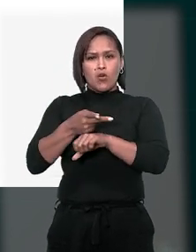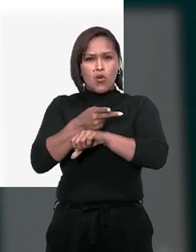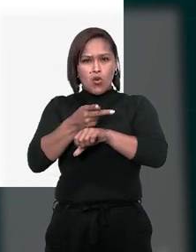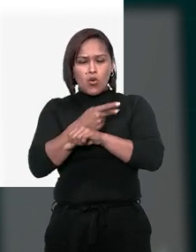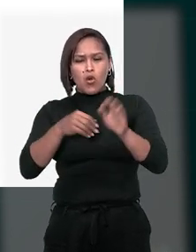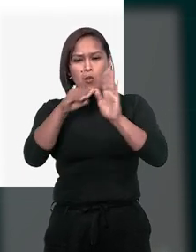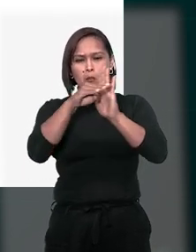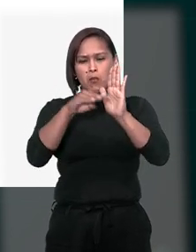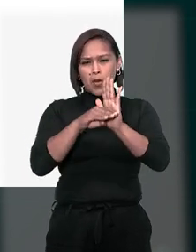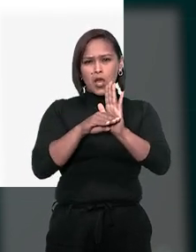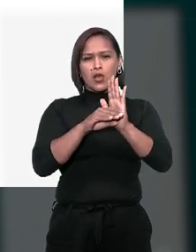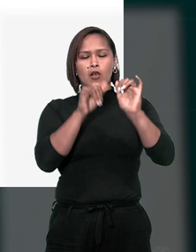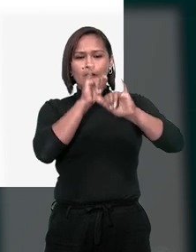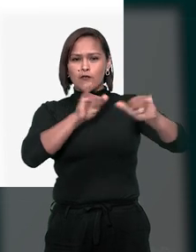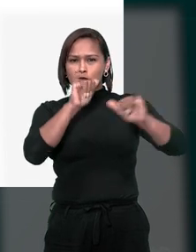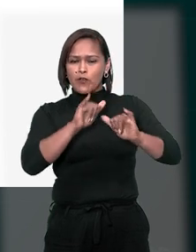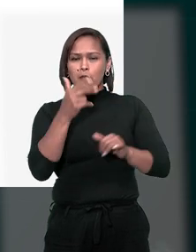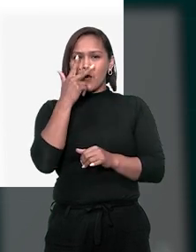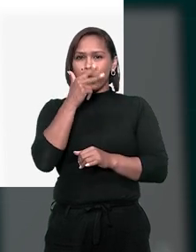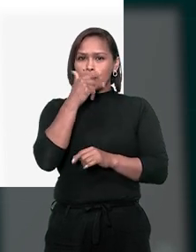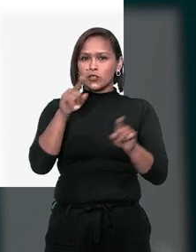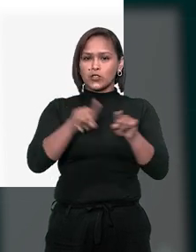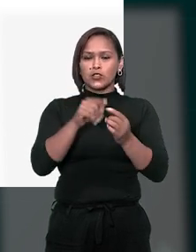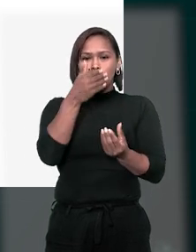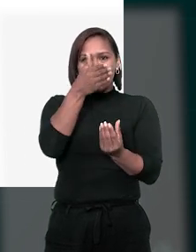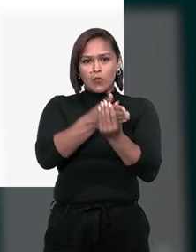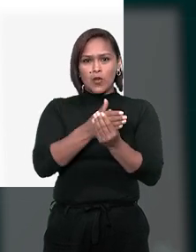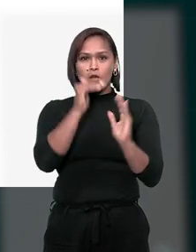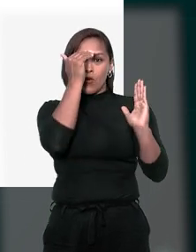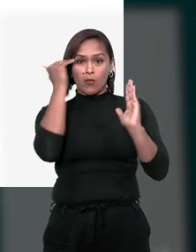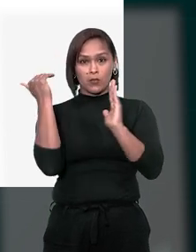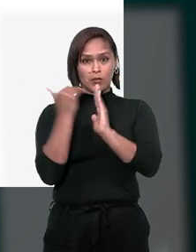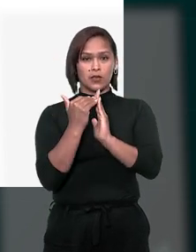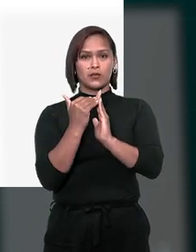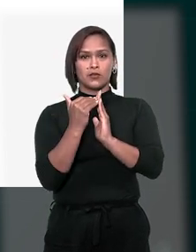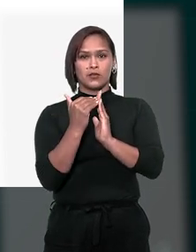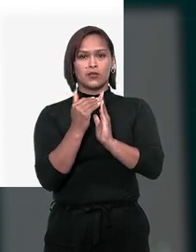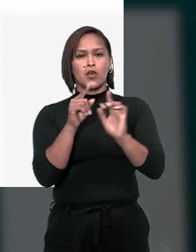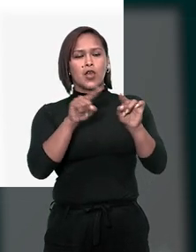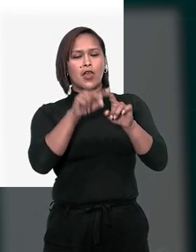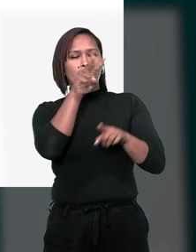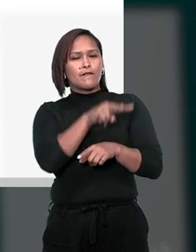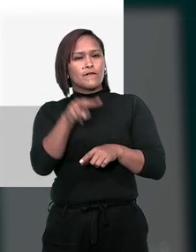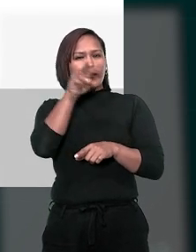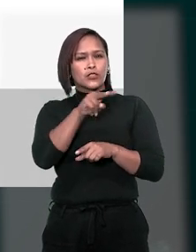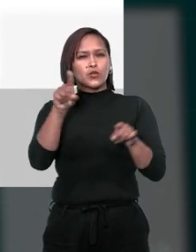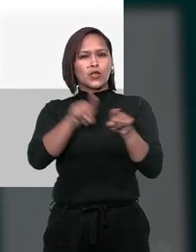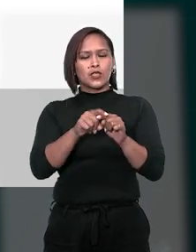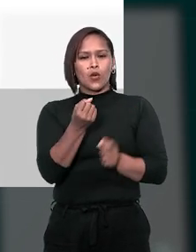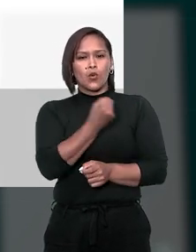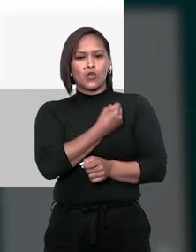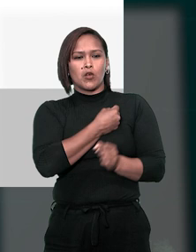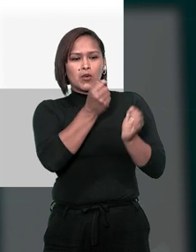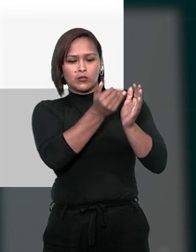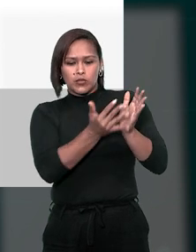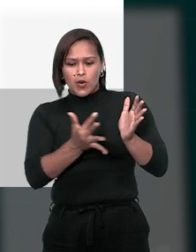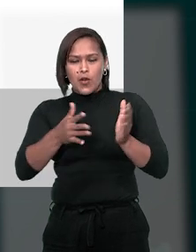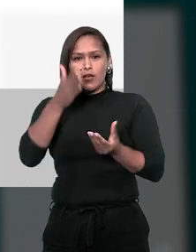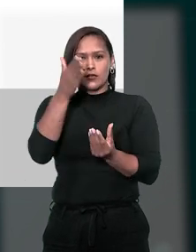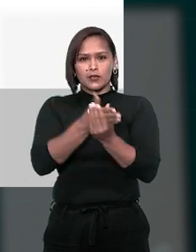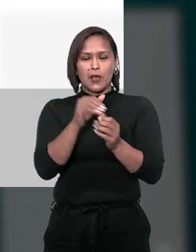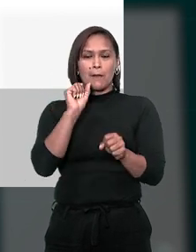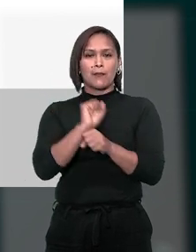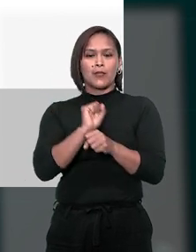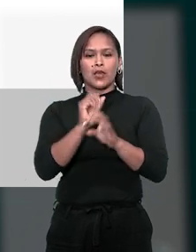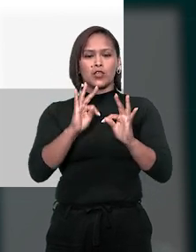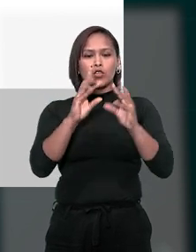consulta os dados do Banco Nacional de Demandas Repetitivas e Precedentes Obrigatórios e visualiza o quantitativo de processos